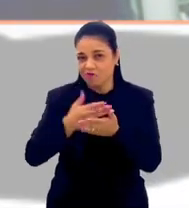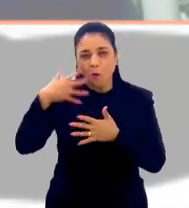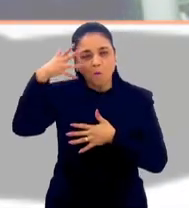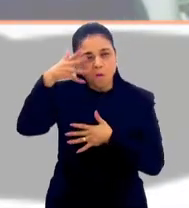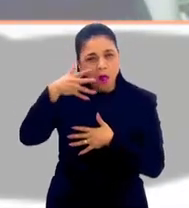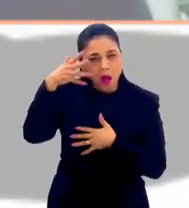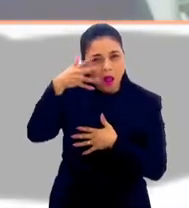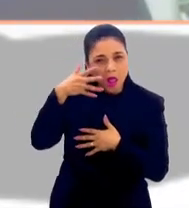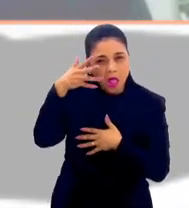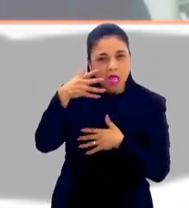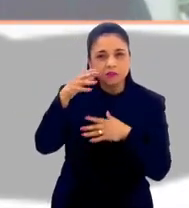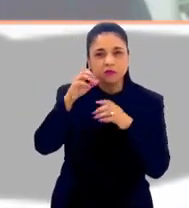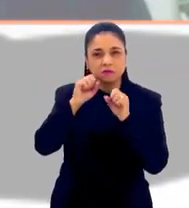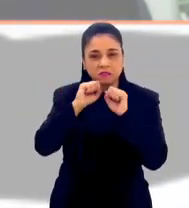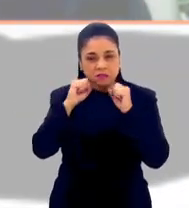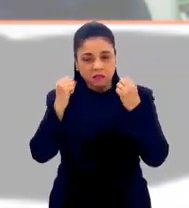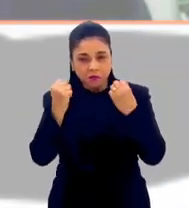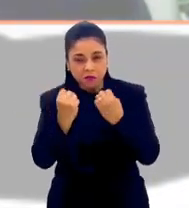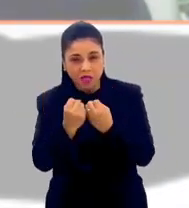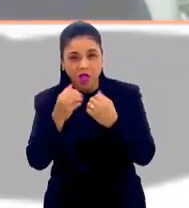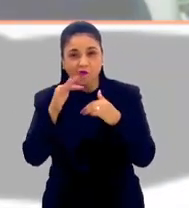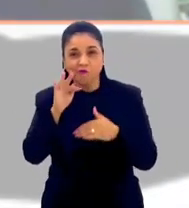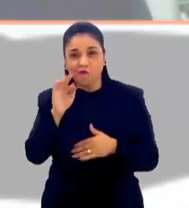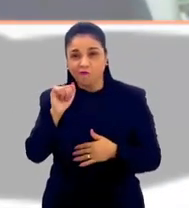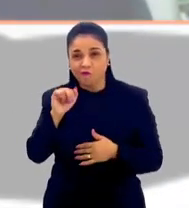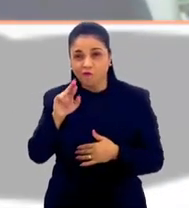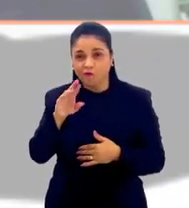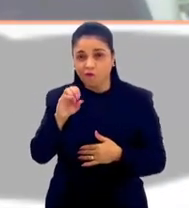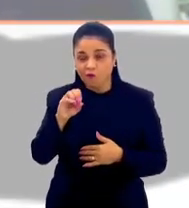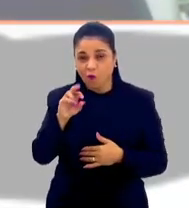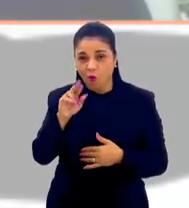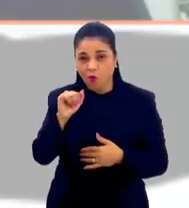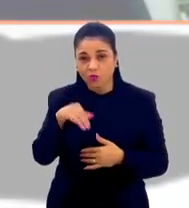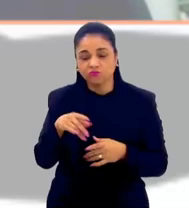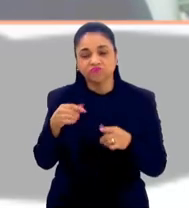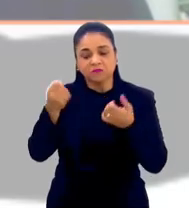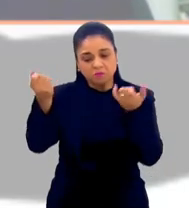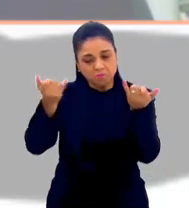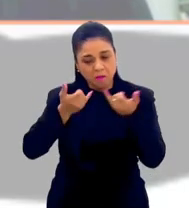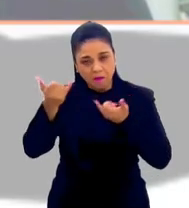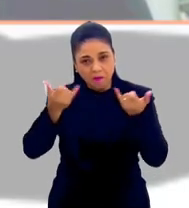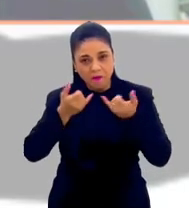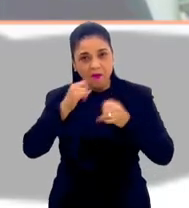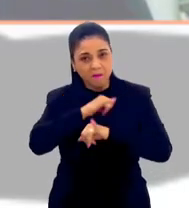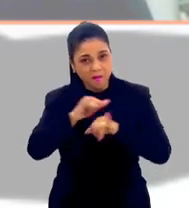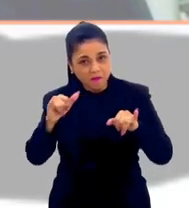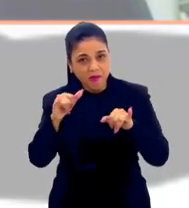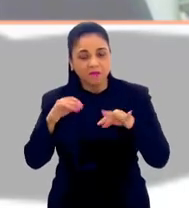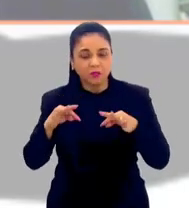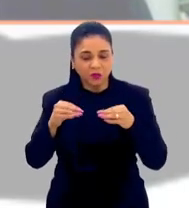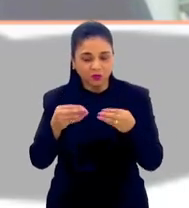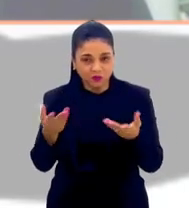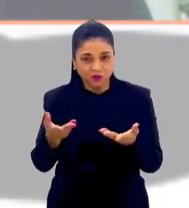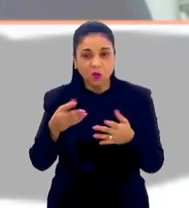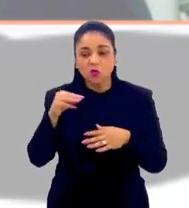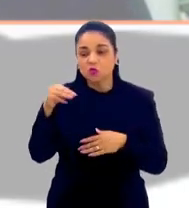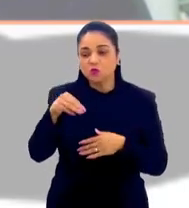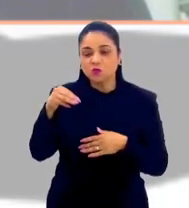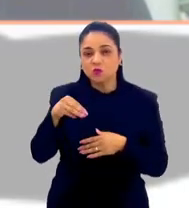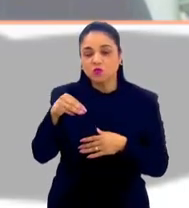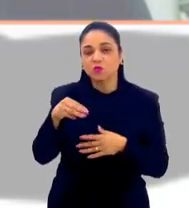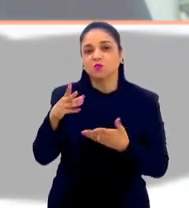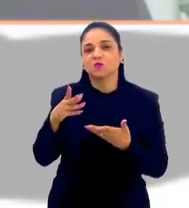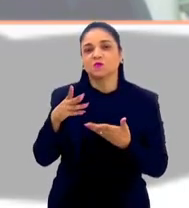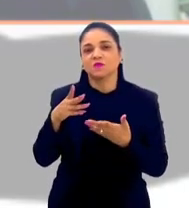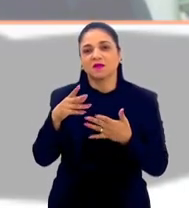palestra, ministrar seminários, fóruns, e contar isso tudo para a gente. Agora você tem alguns minutos para se despedir, e eu